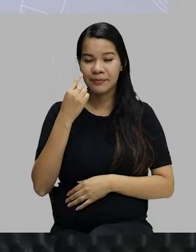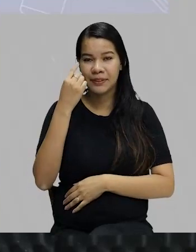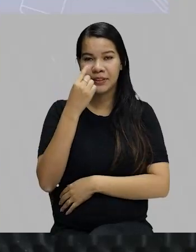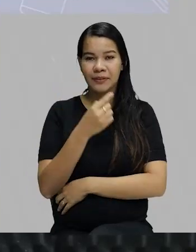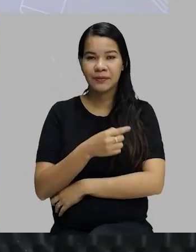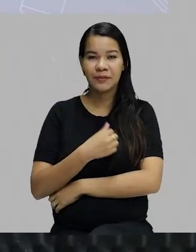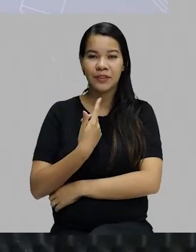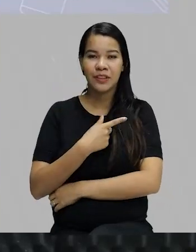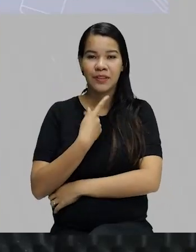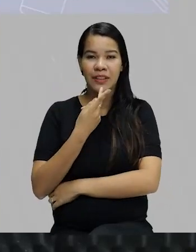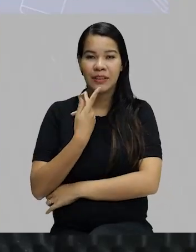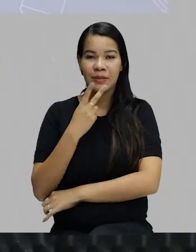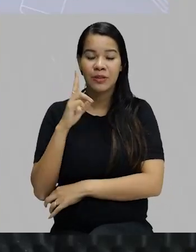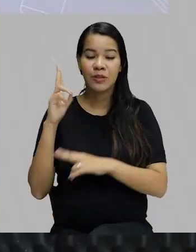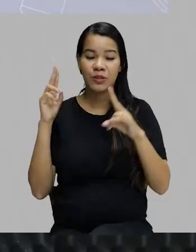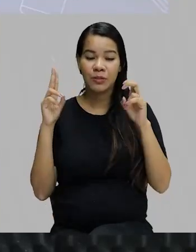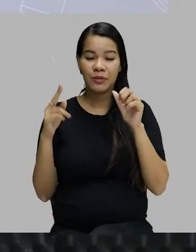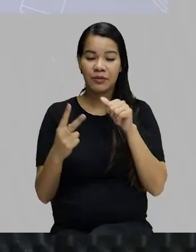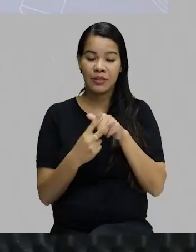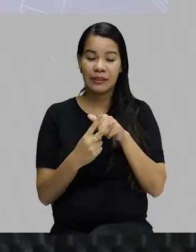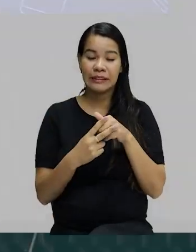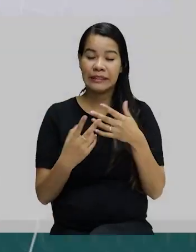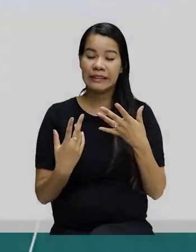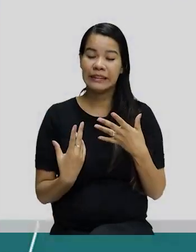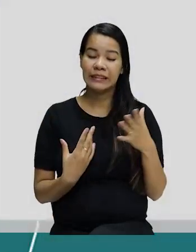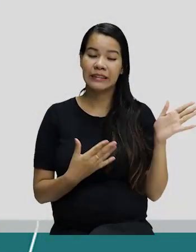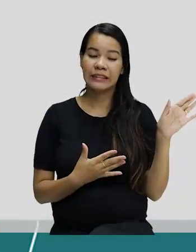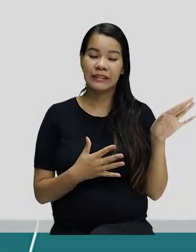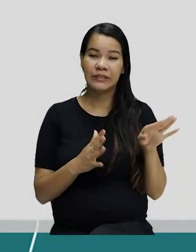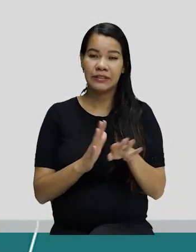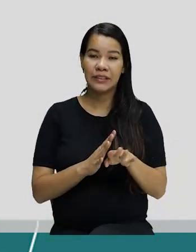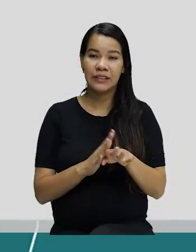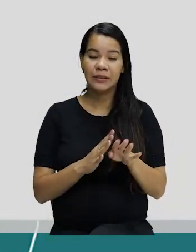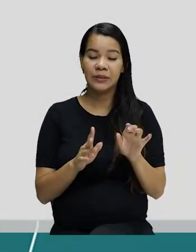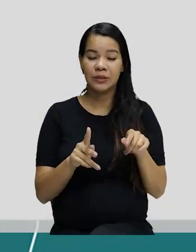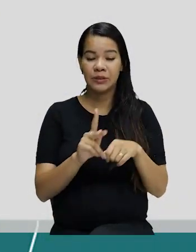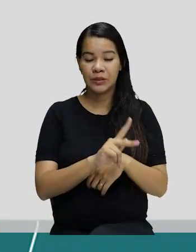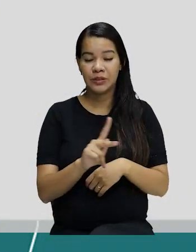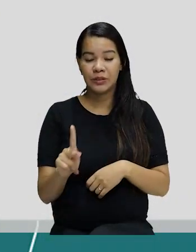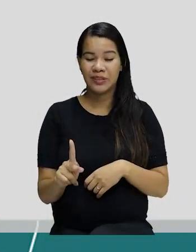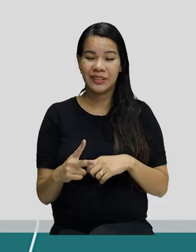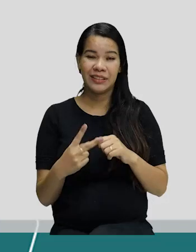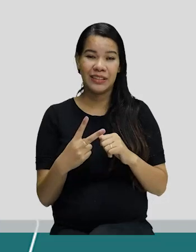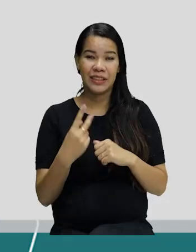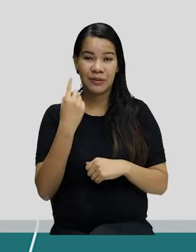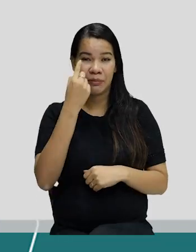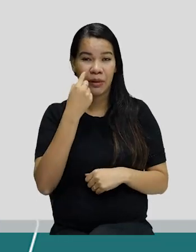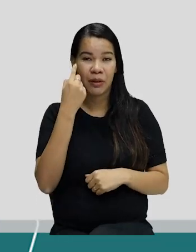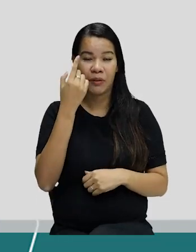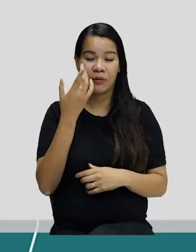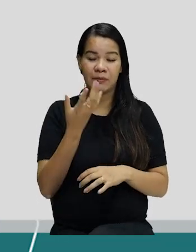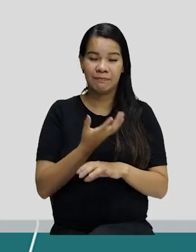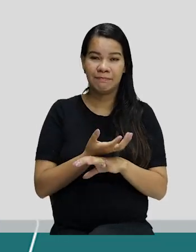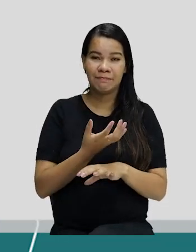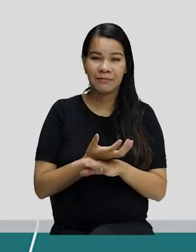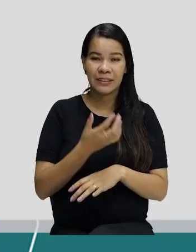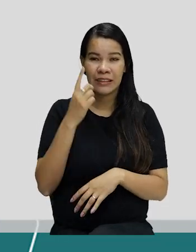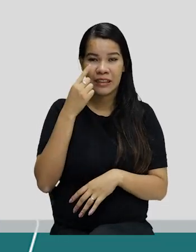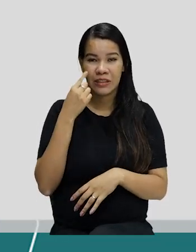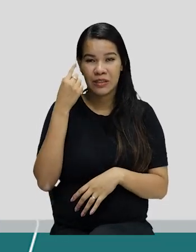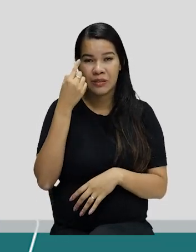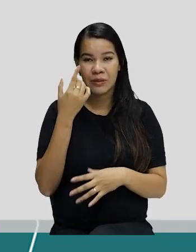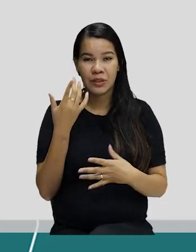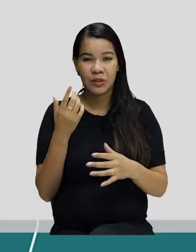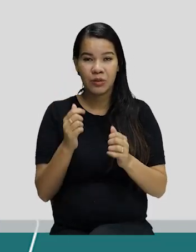verbo. Pois é, eita, lá vem a professora de espanhol com verbo. Gente, não tem como fugir desse cidadão, tá?